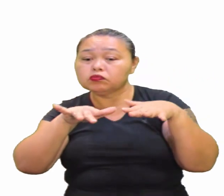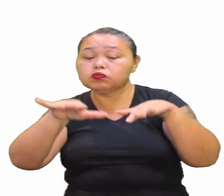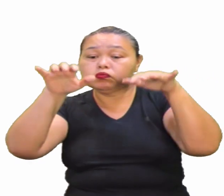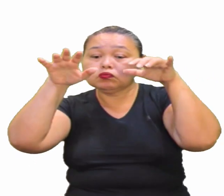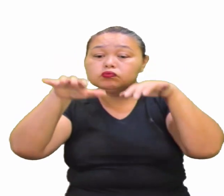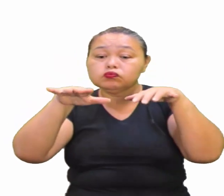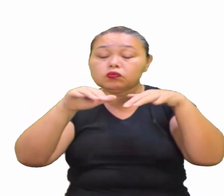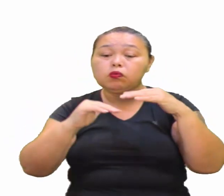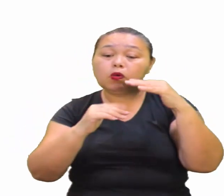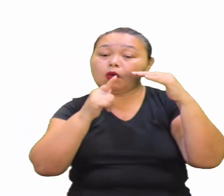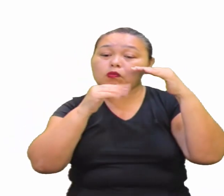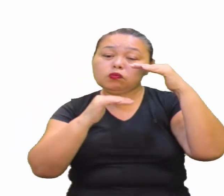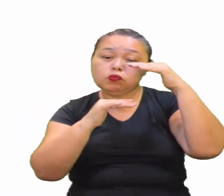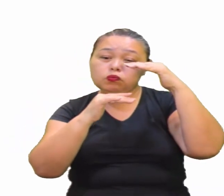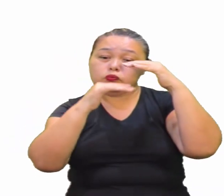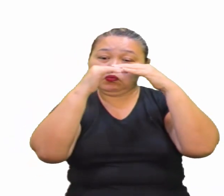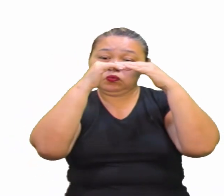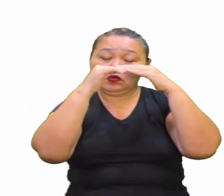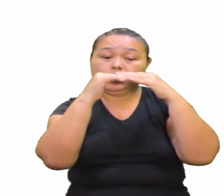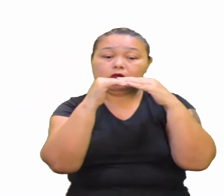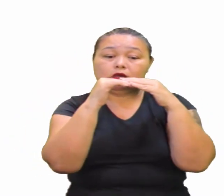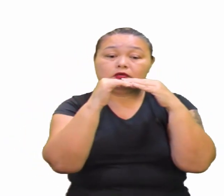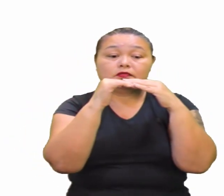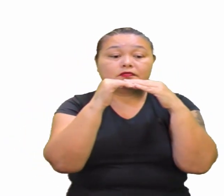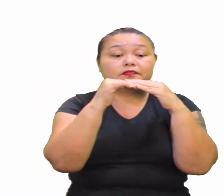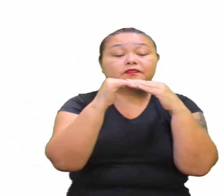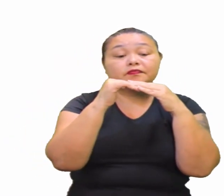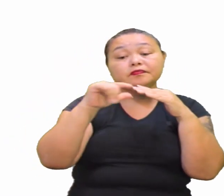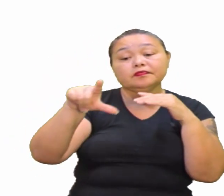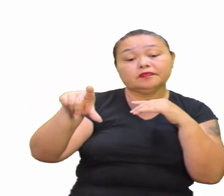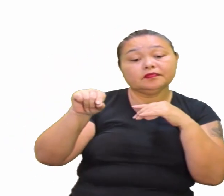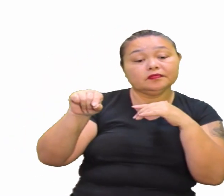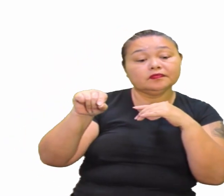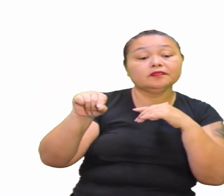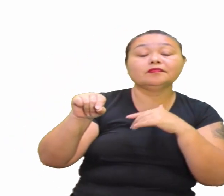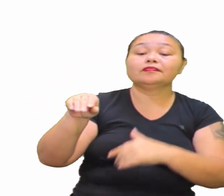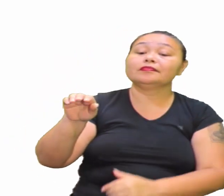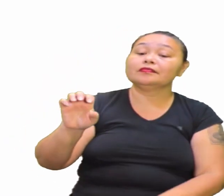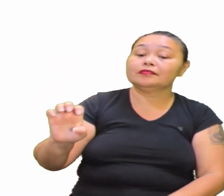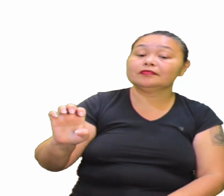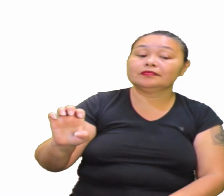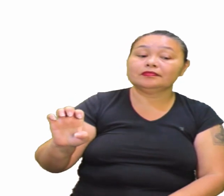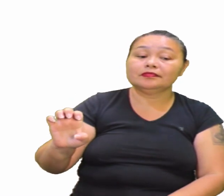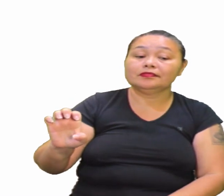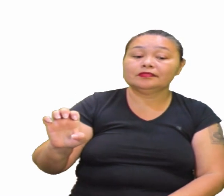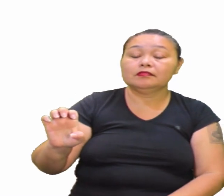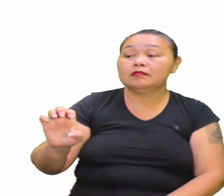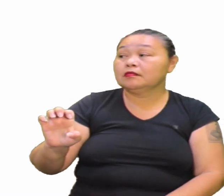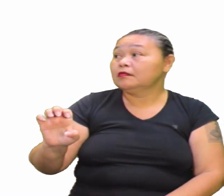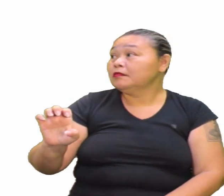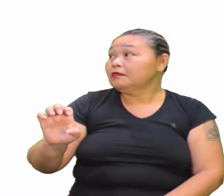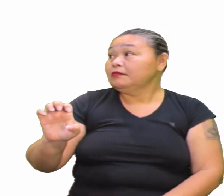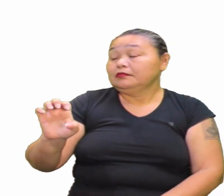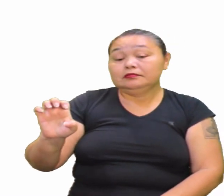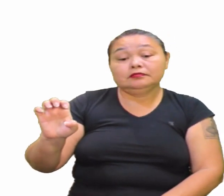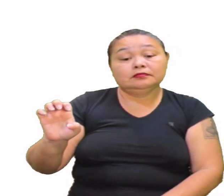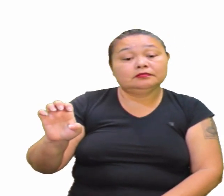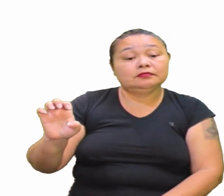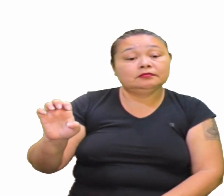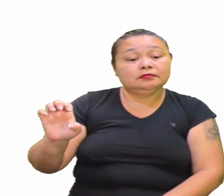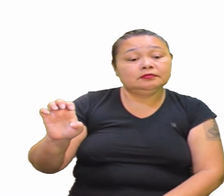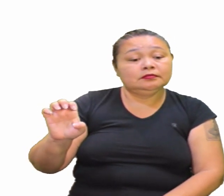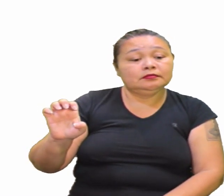que gente? Enxente Então de cara Alternativa correta Alternativa E Eu vou até marcar aqui